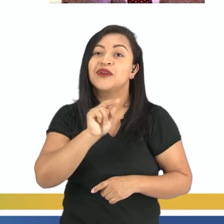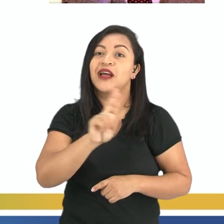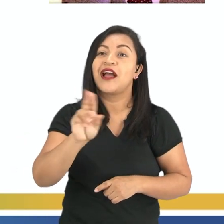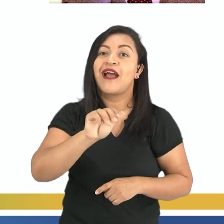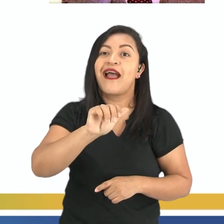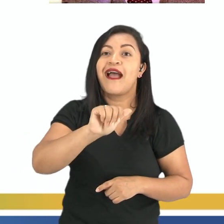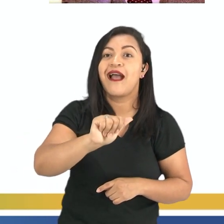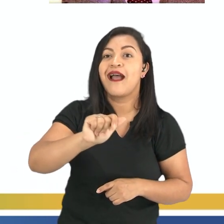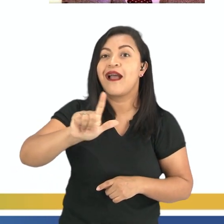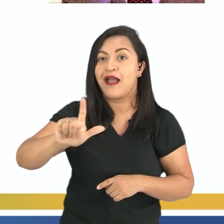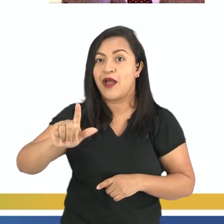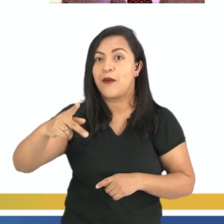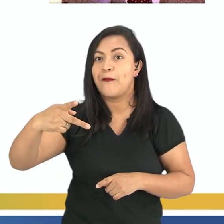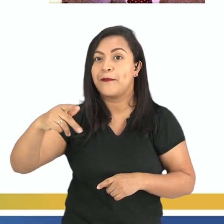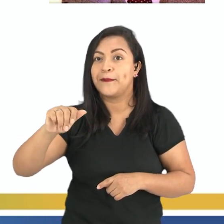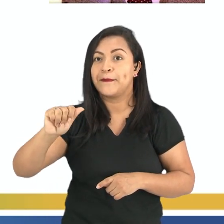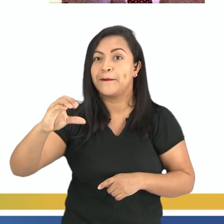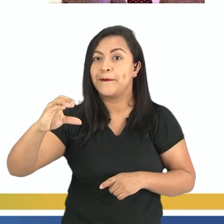no cinema,